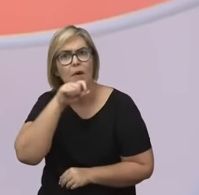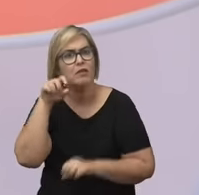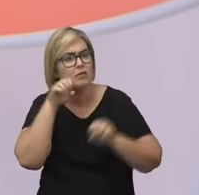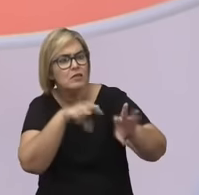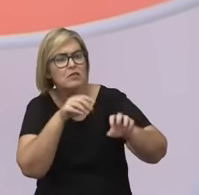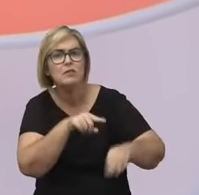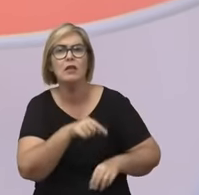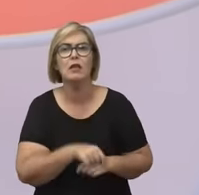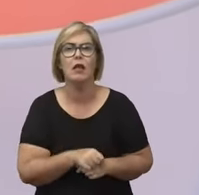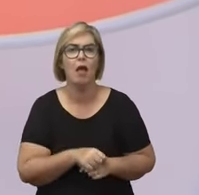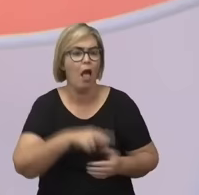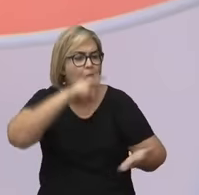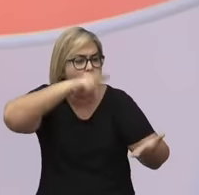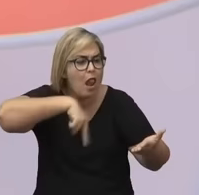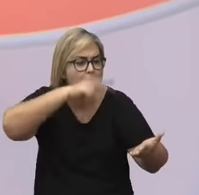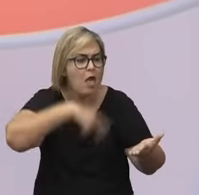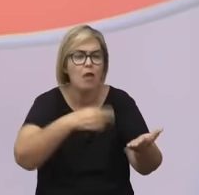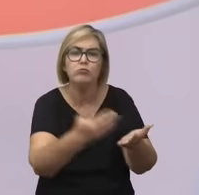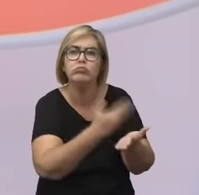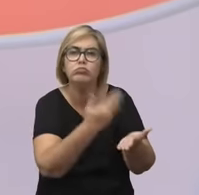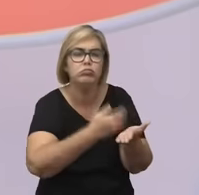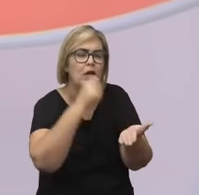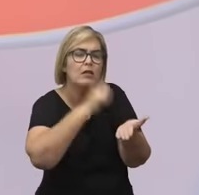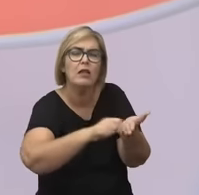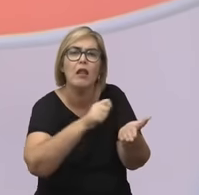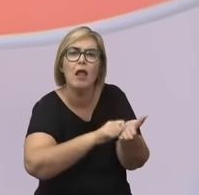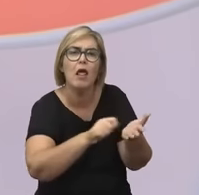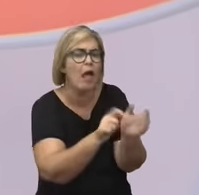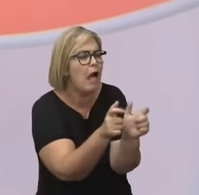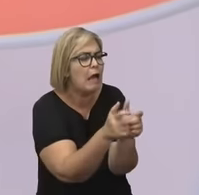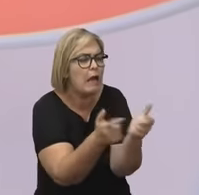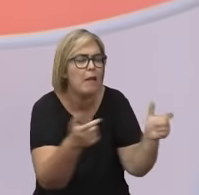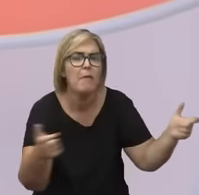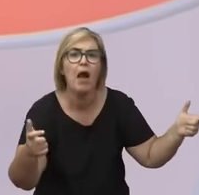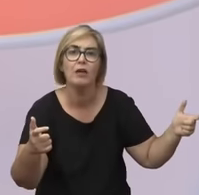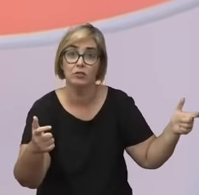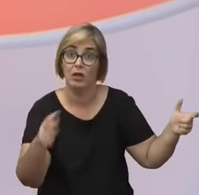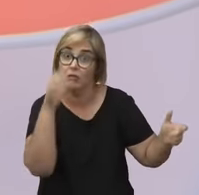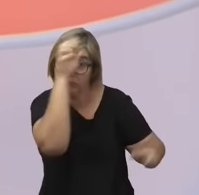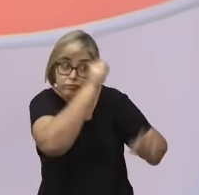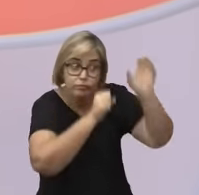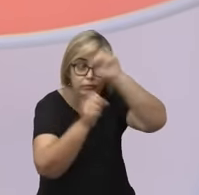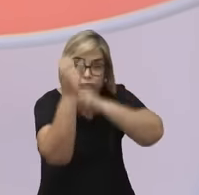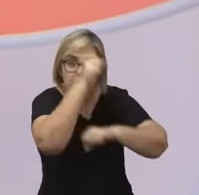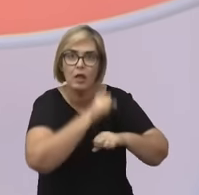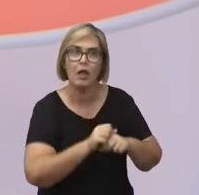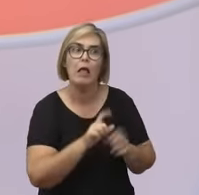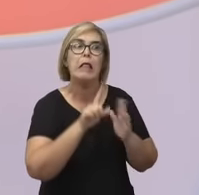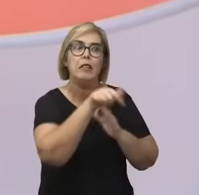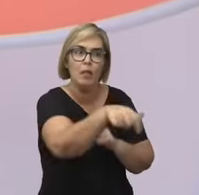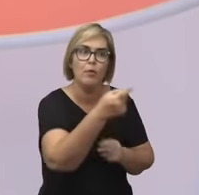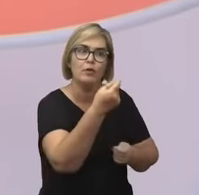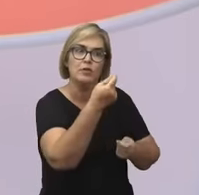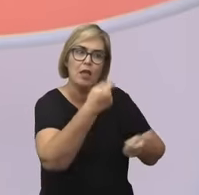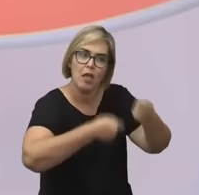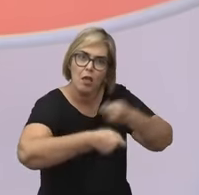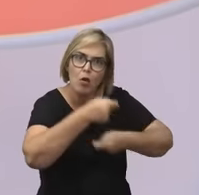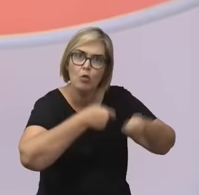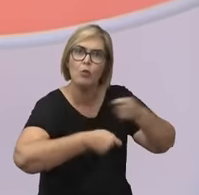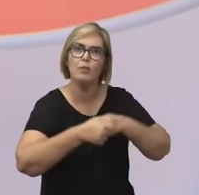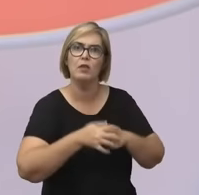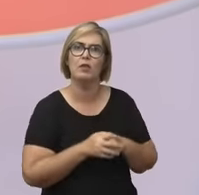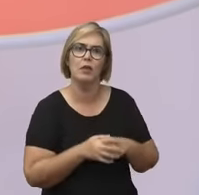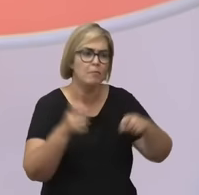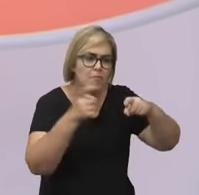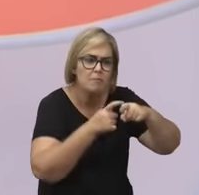contar, gramática da língua nacional perfeitamente e depois economia e medicina doméstica,